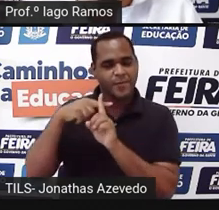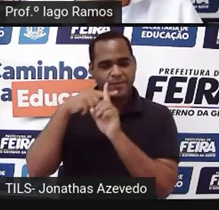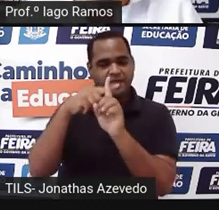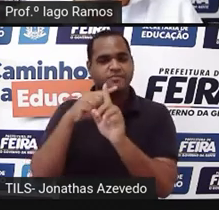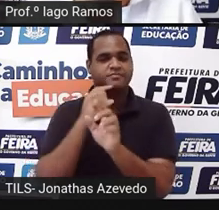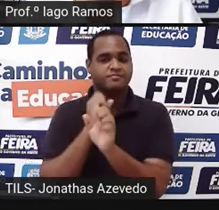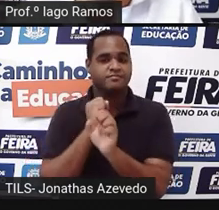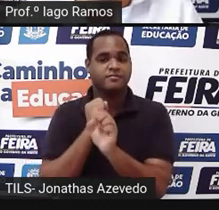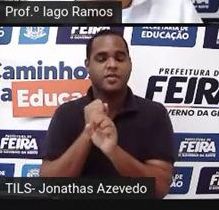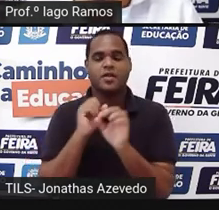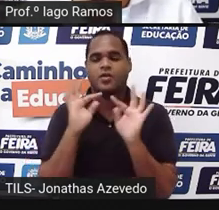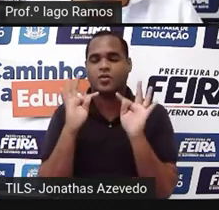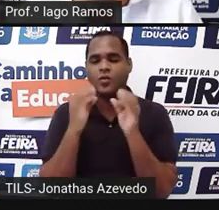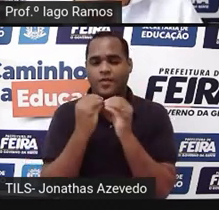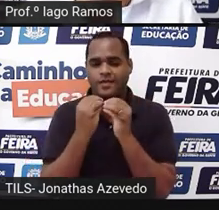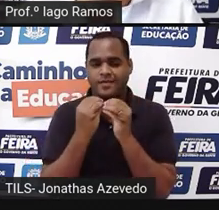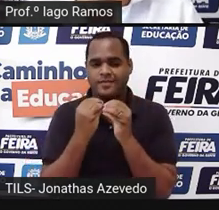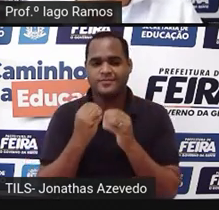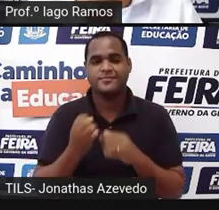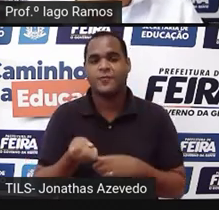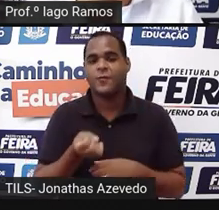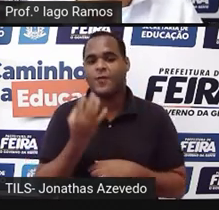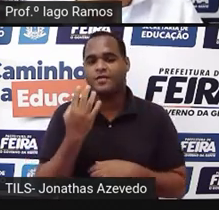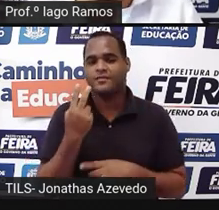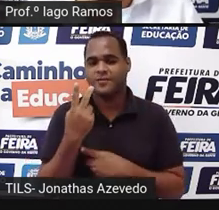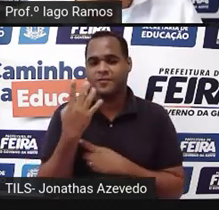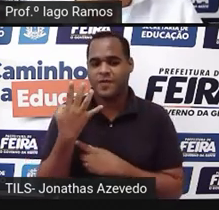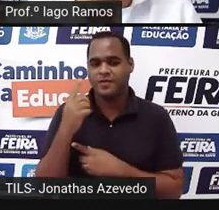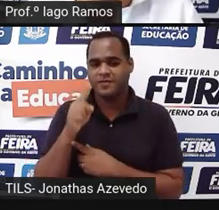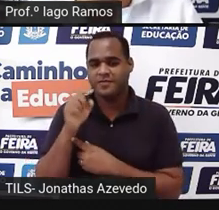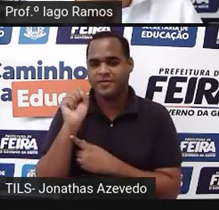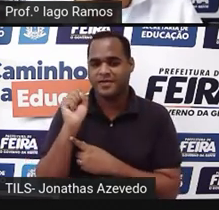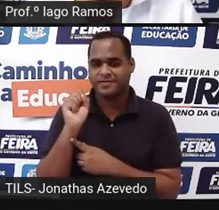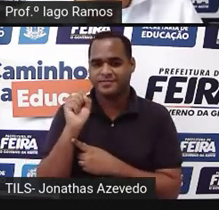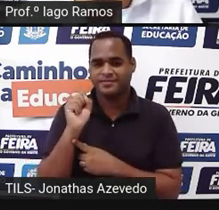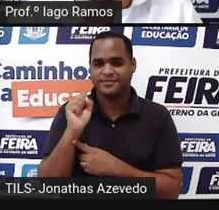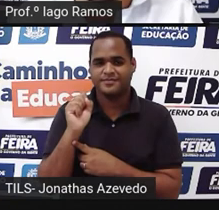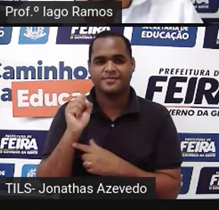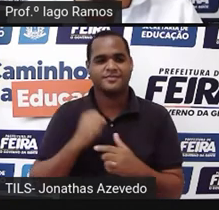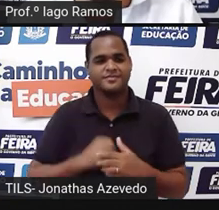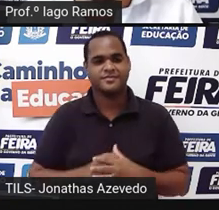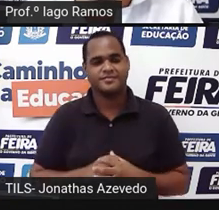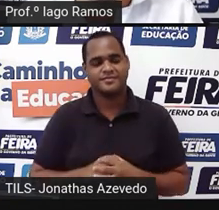encontrou é 2,8 vai dar 24,8 certo?